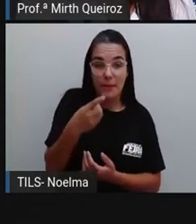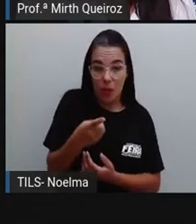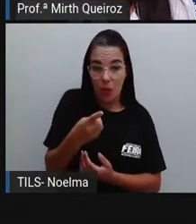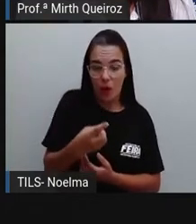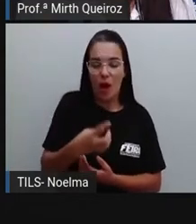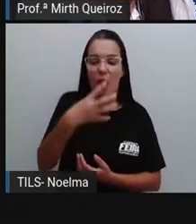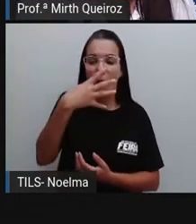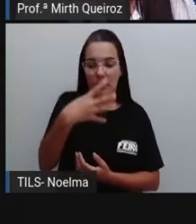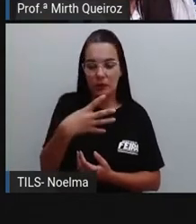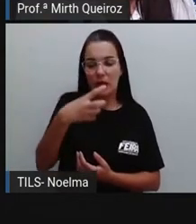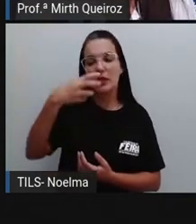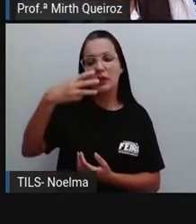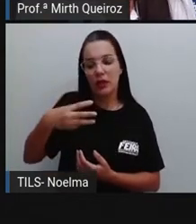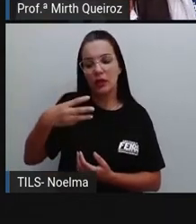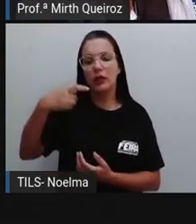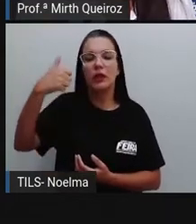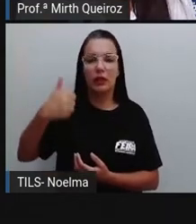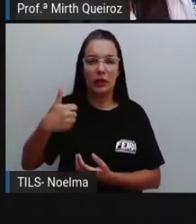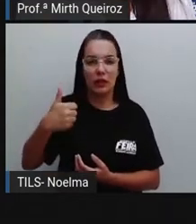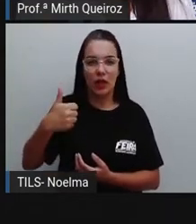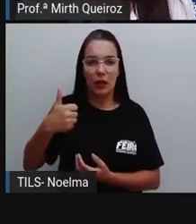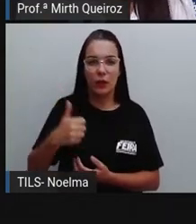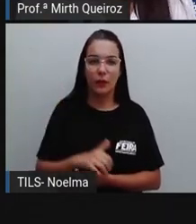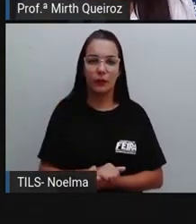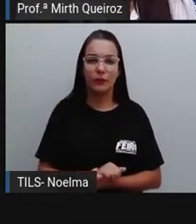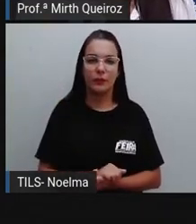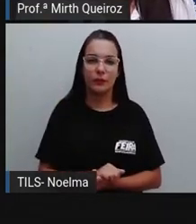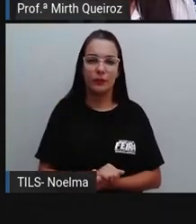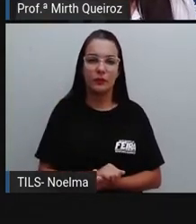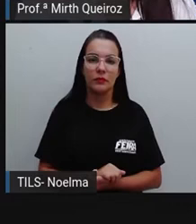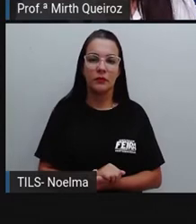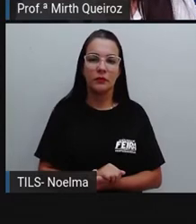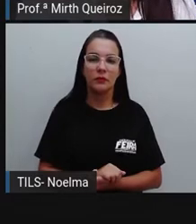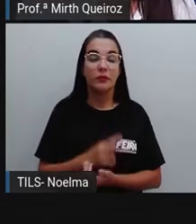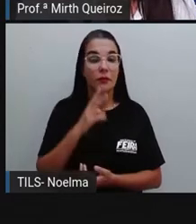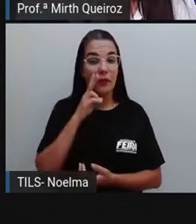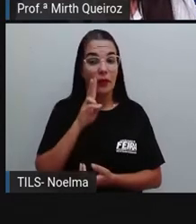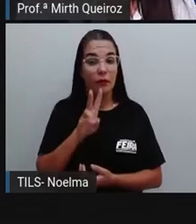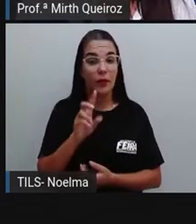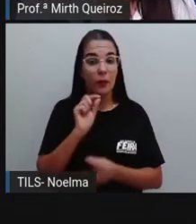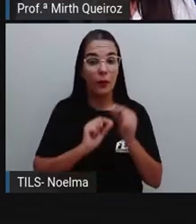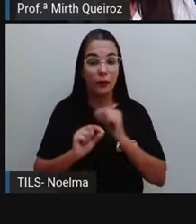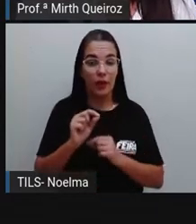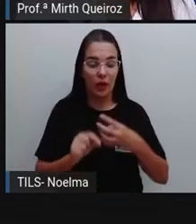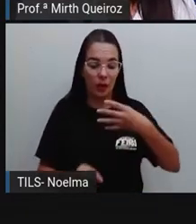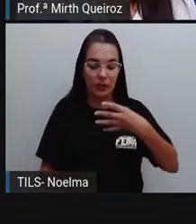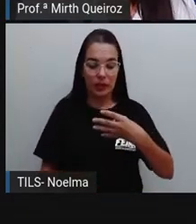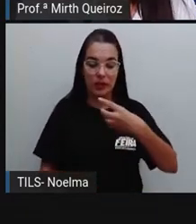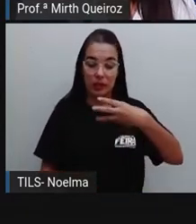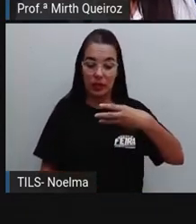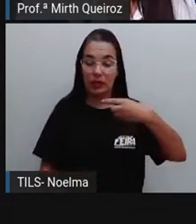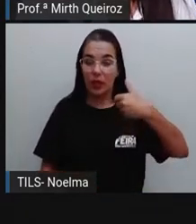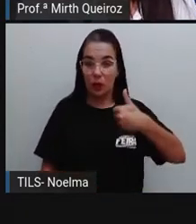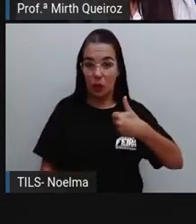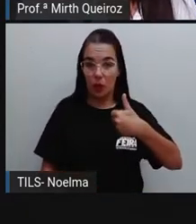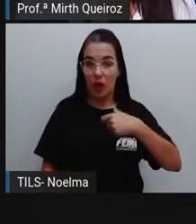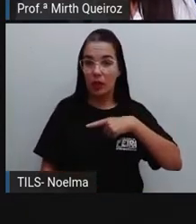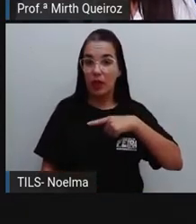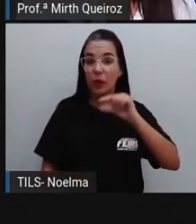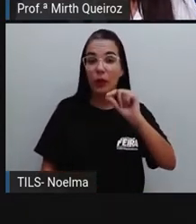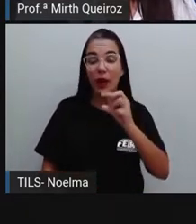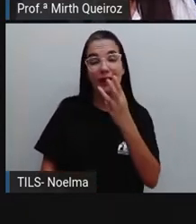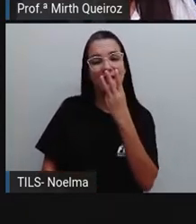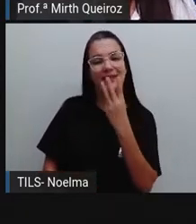.431. Veja que o 431 está